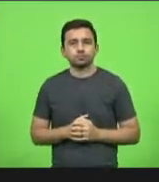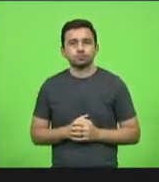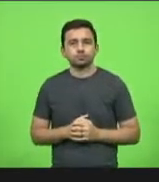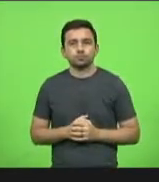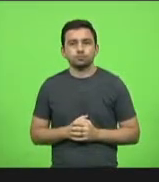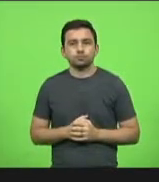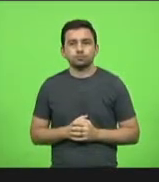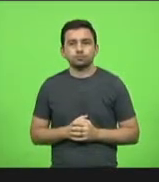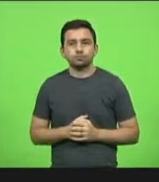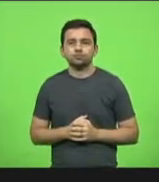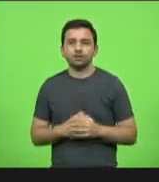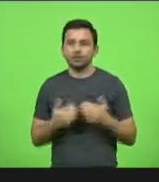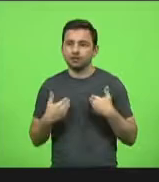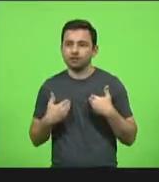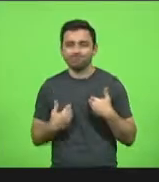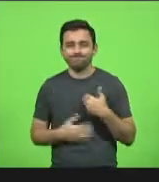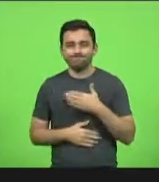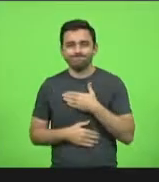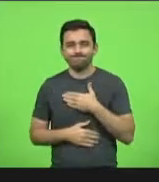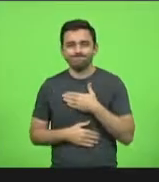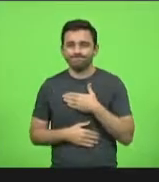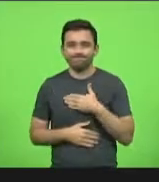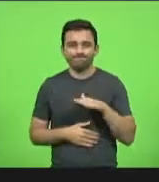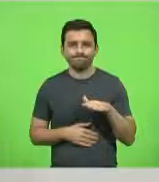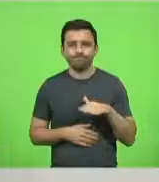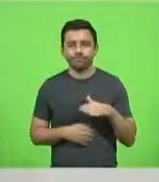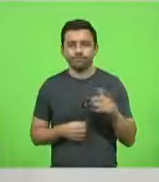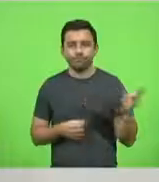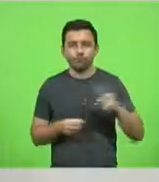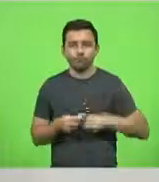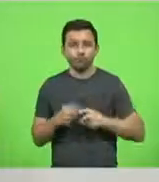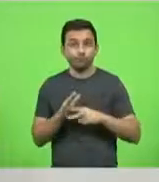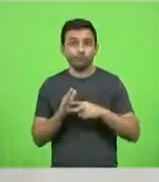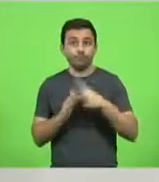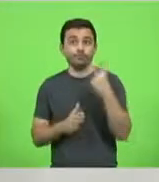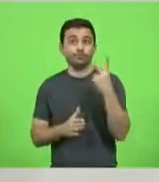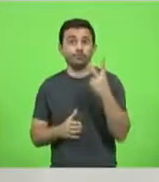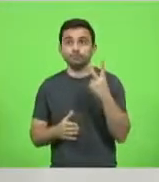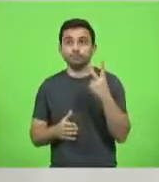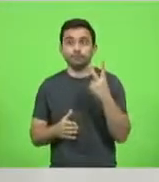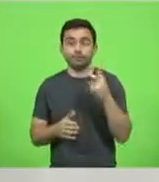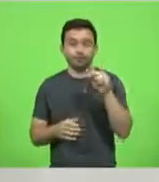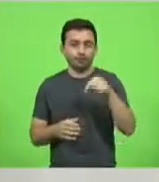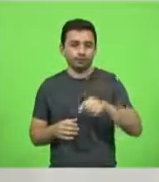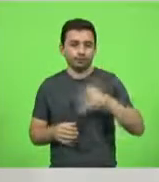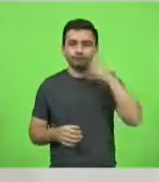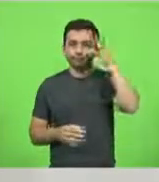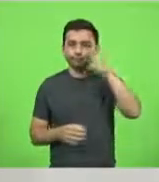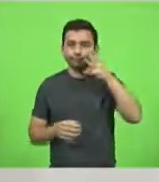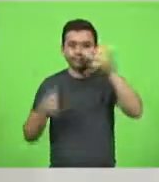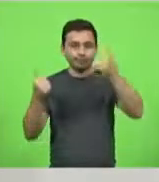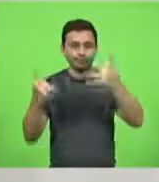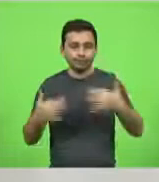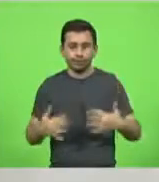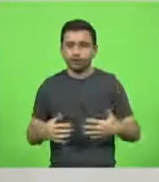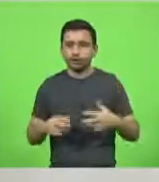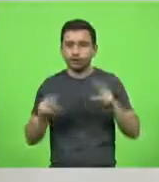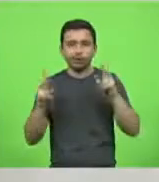Eu não gosto de retornar duas vezes à tribuna para bater o mesmo assunto na mesma semana.